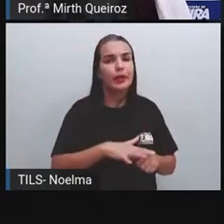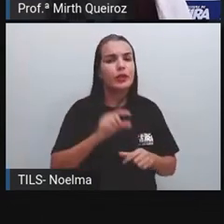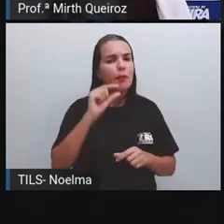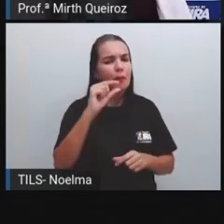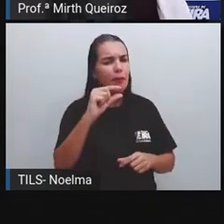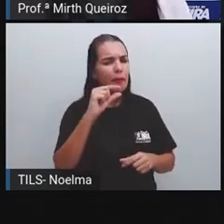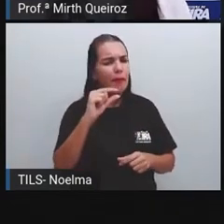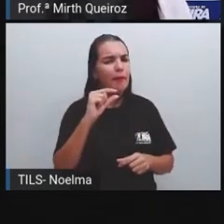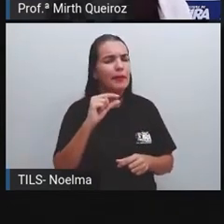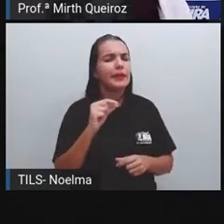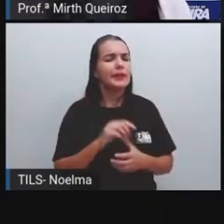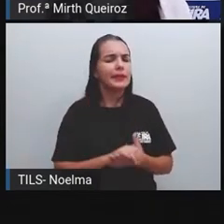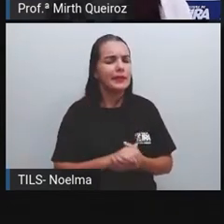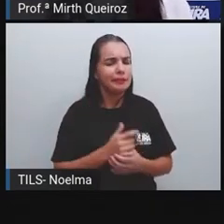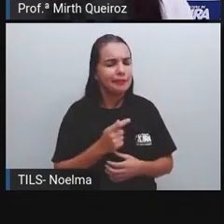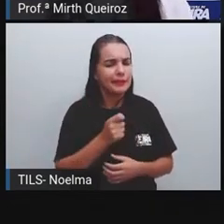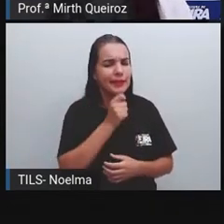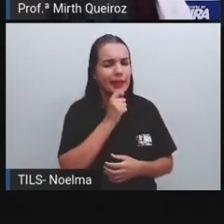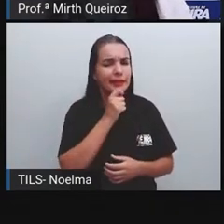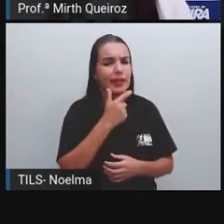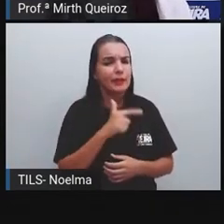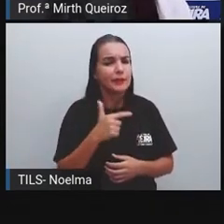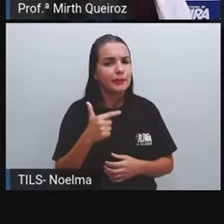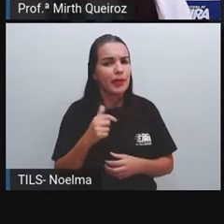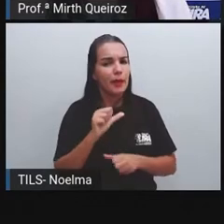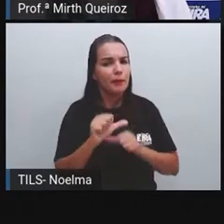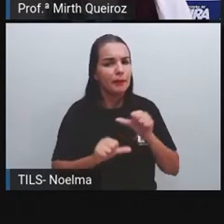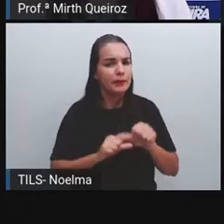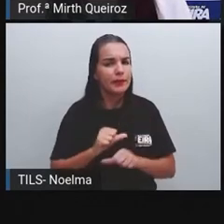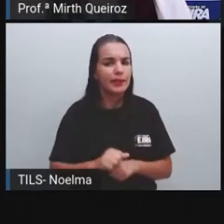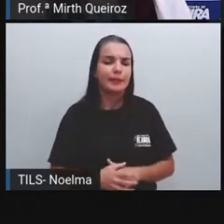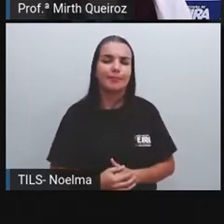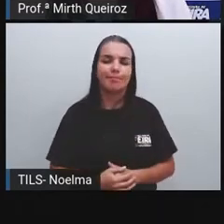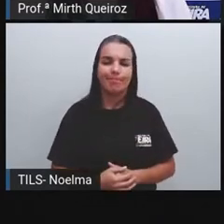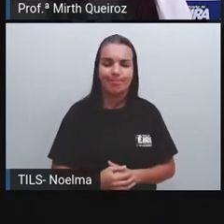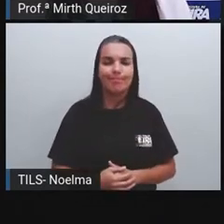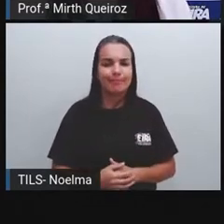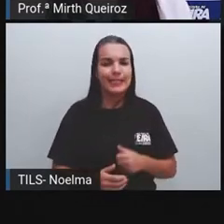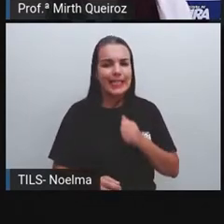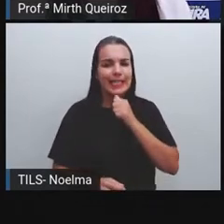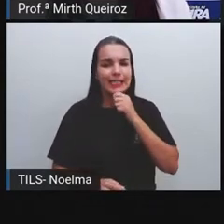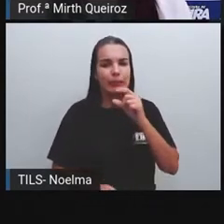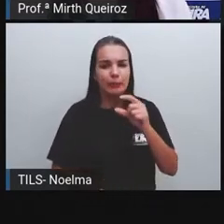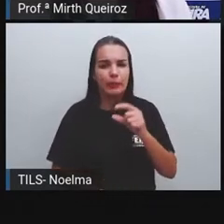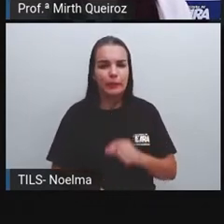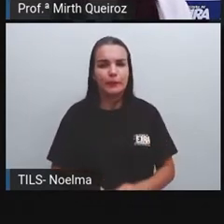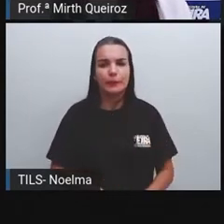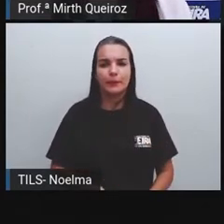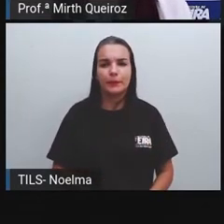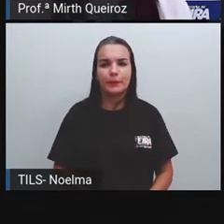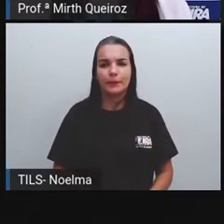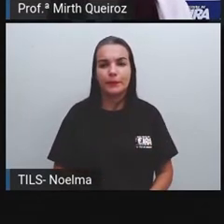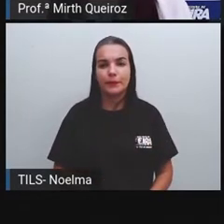paisagens que a gente consegue observar que não há nenhum tipo de intervenção aí humana.